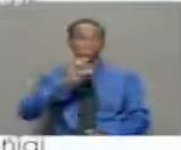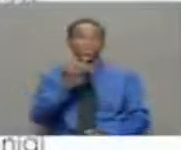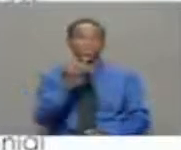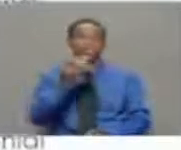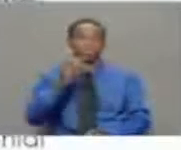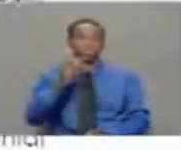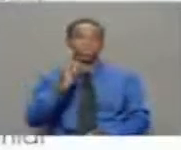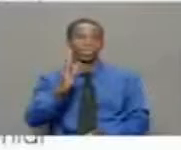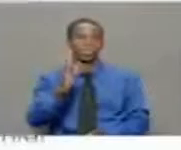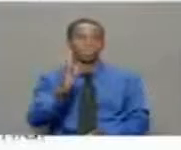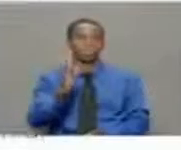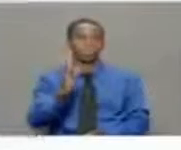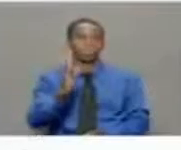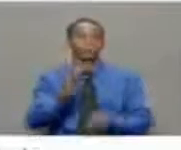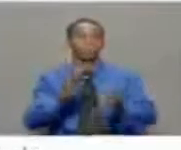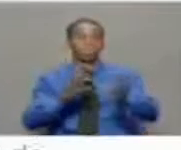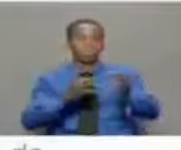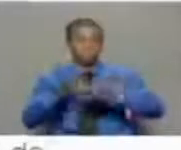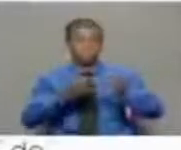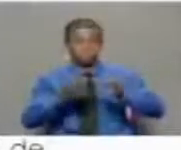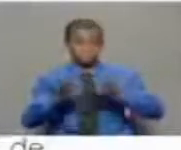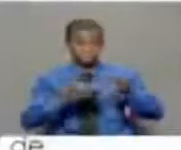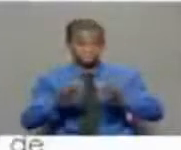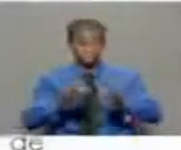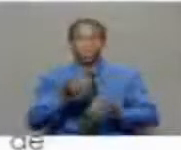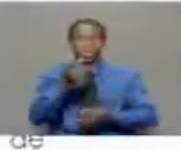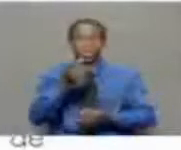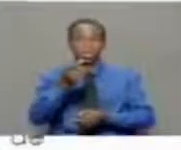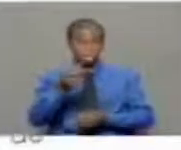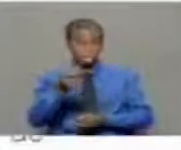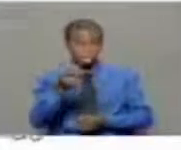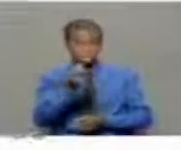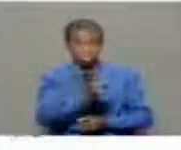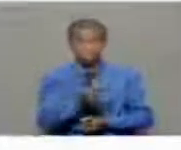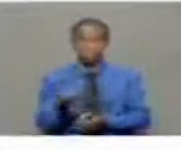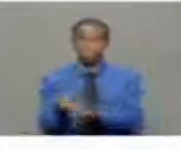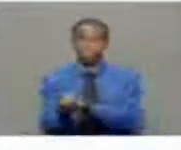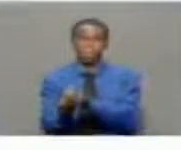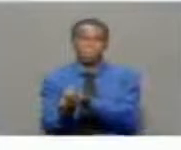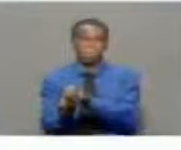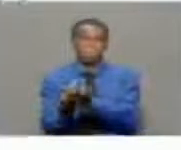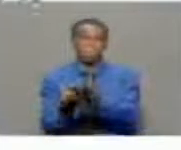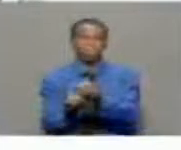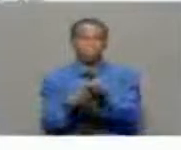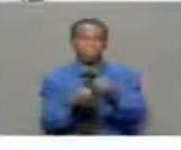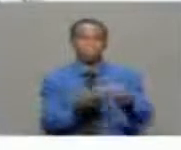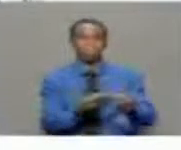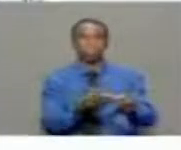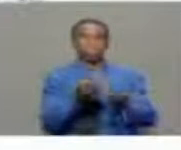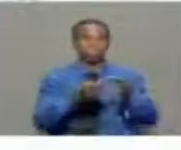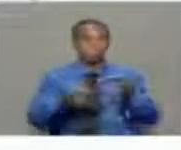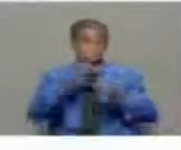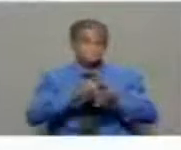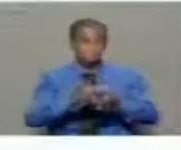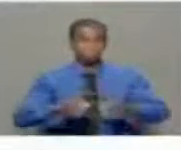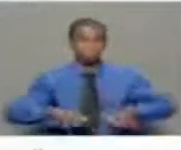dos ativos referidos, a transferência da titularidade para a esfera patrimonial do Estado dos bens